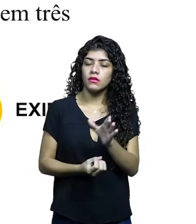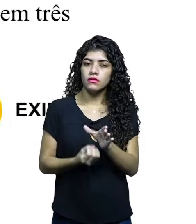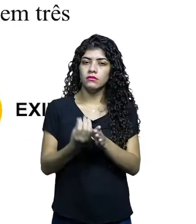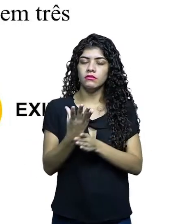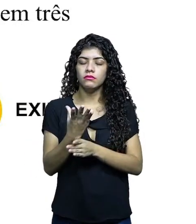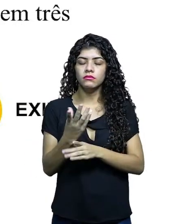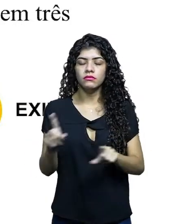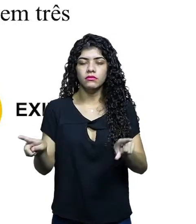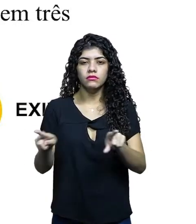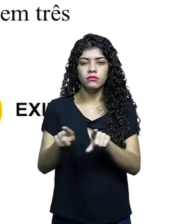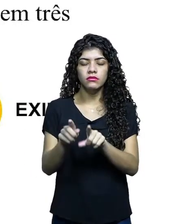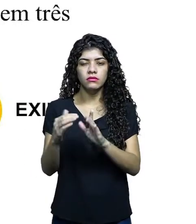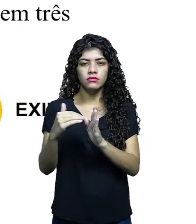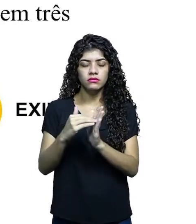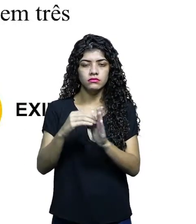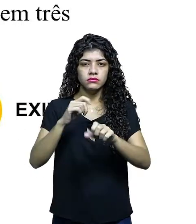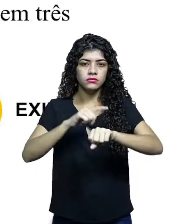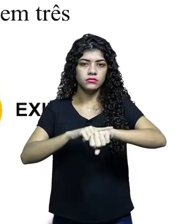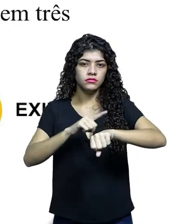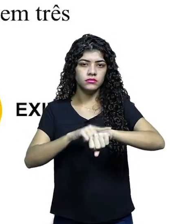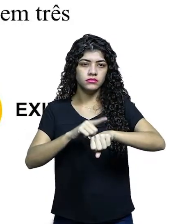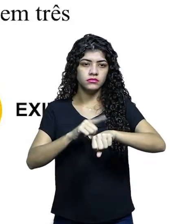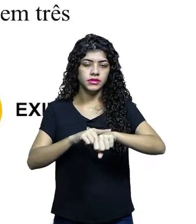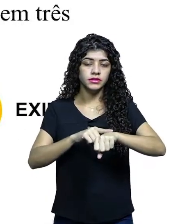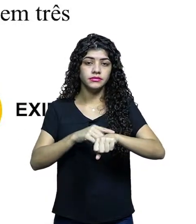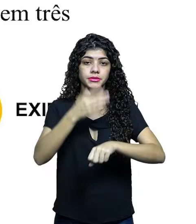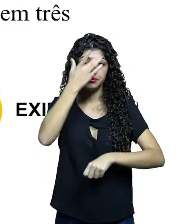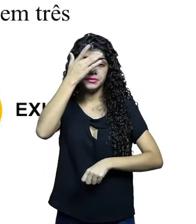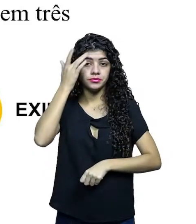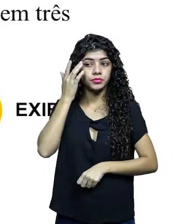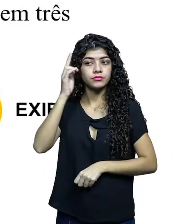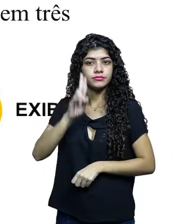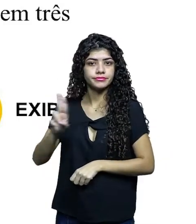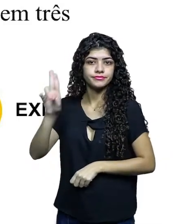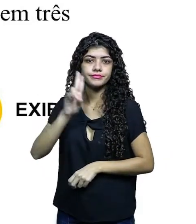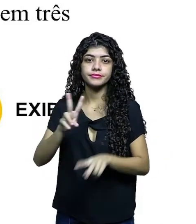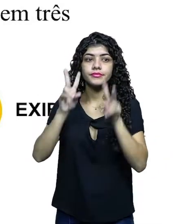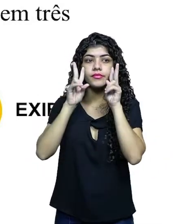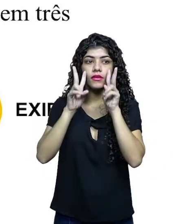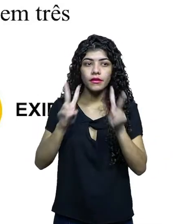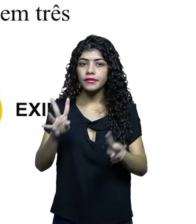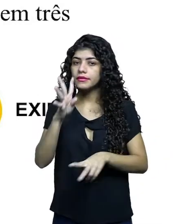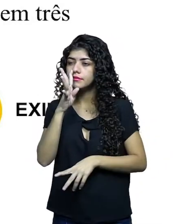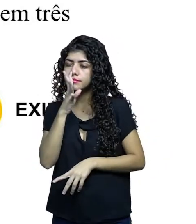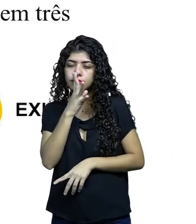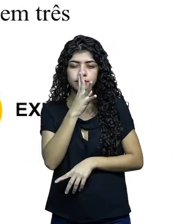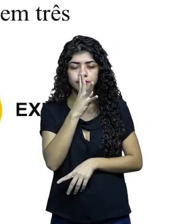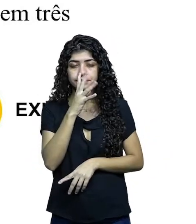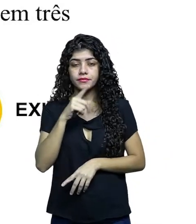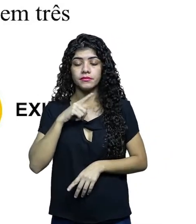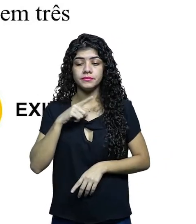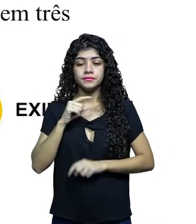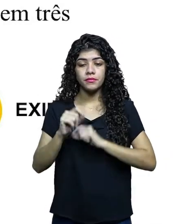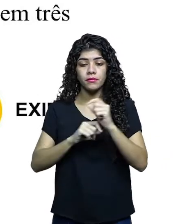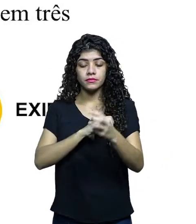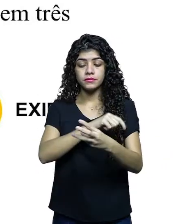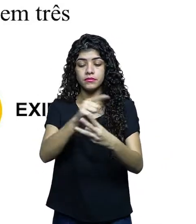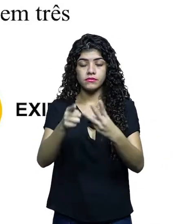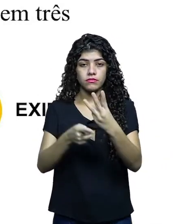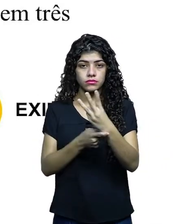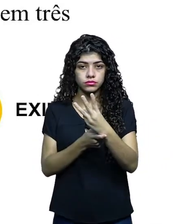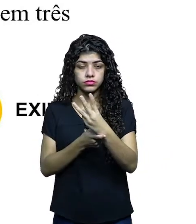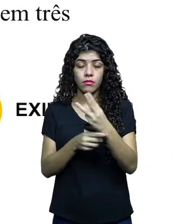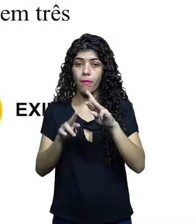criação até o momento em que ela chega no público consumidor. Abaixo, dividimos a cadeia produtiva do